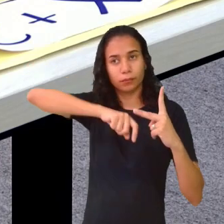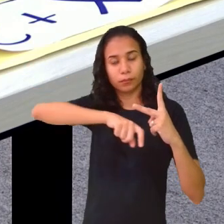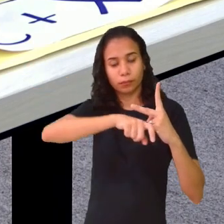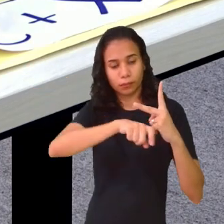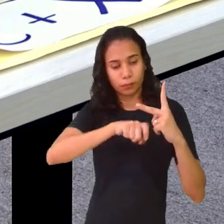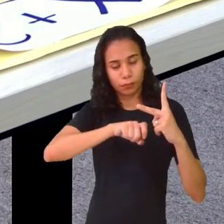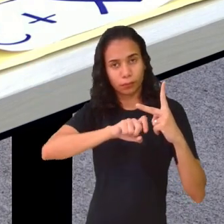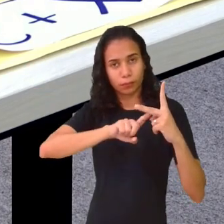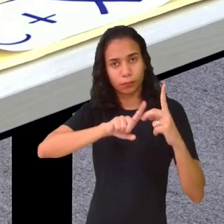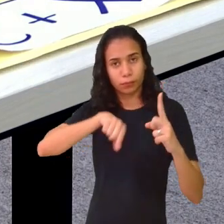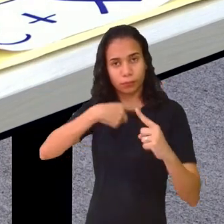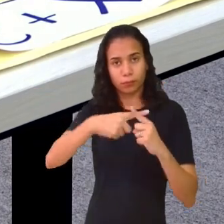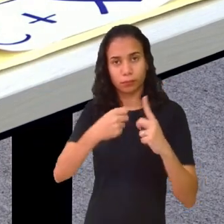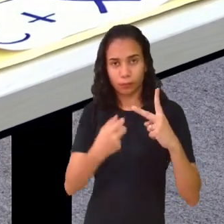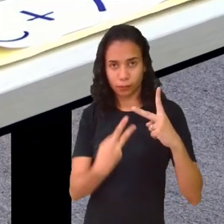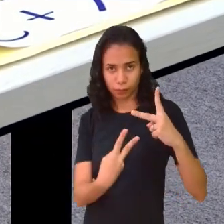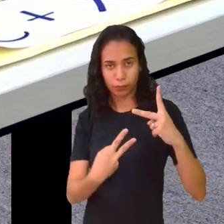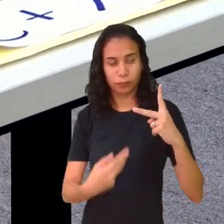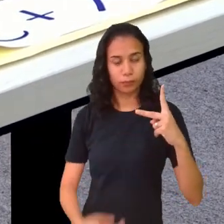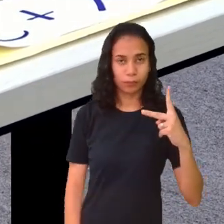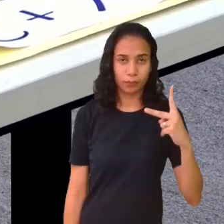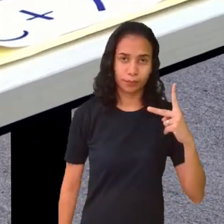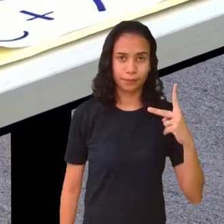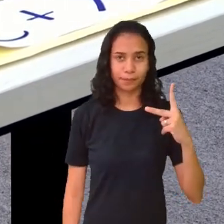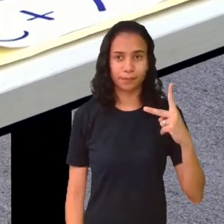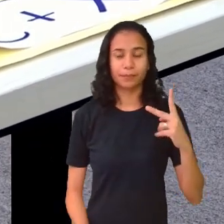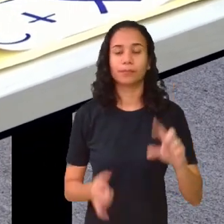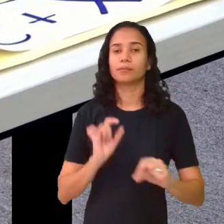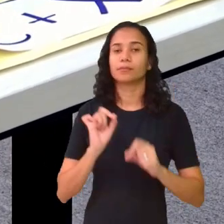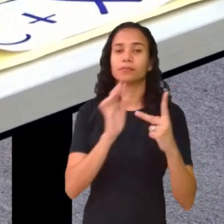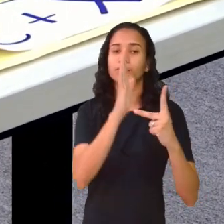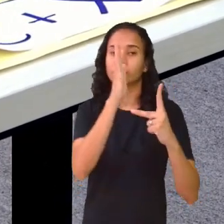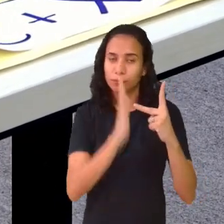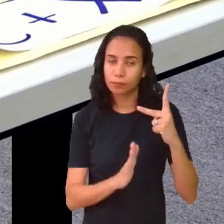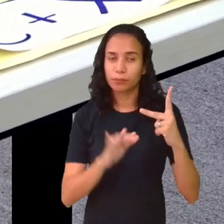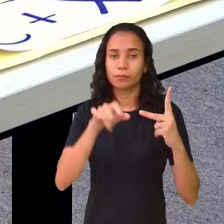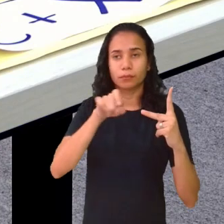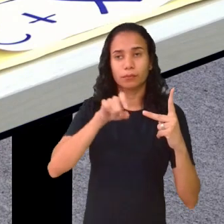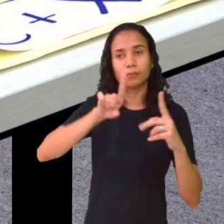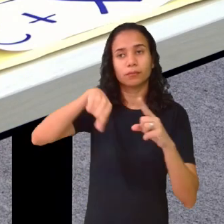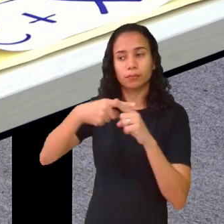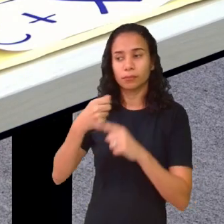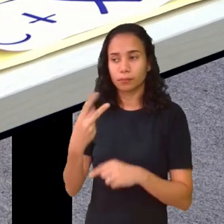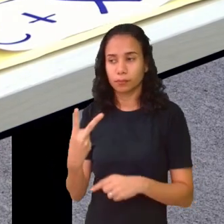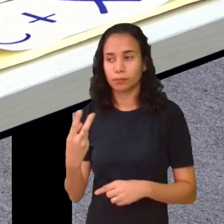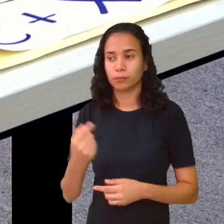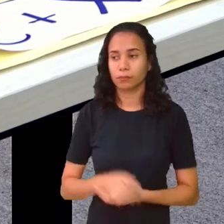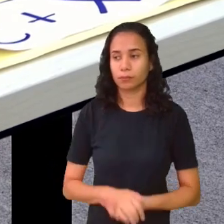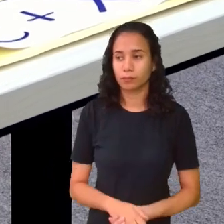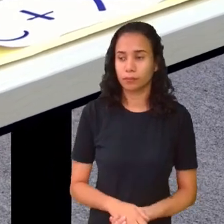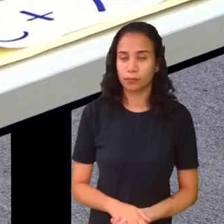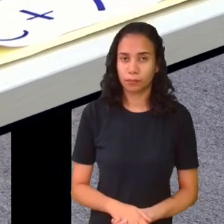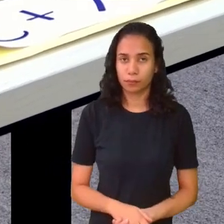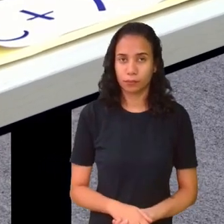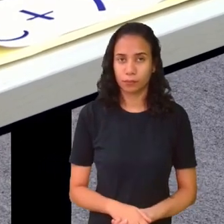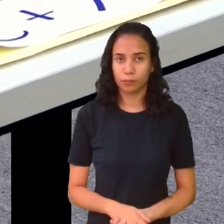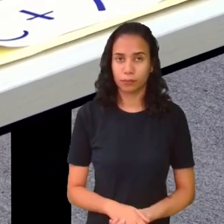mais 2. 1, 2. Qual é o outro lado? x mais 2. 1, 2.